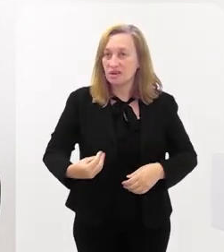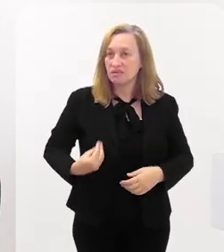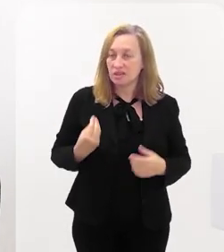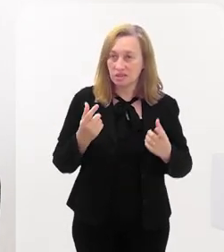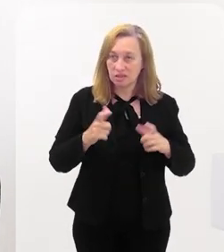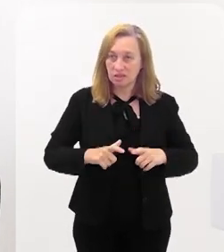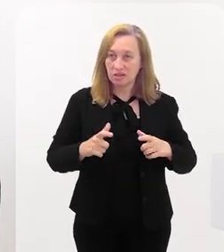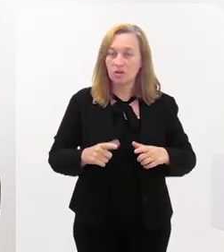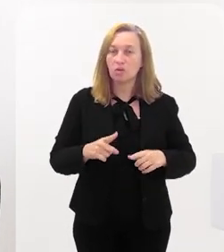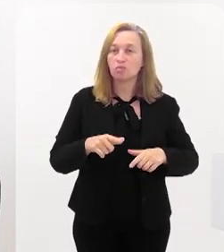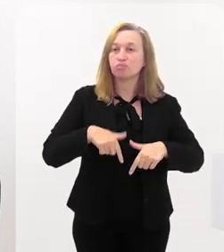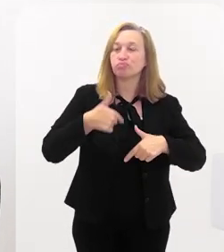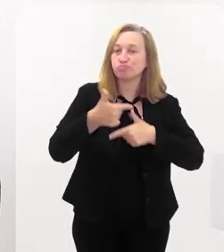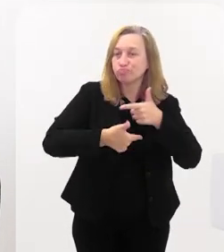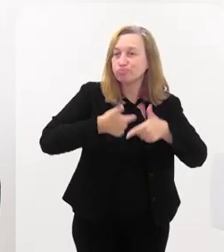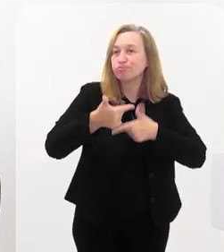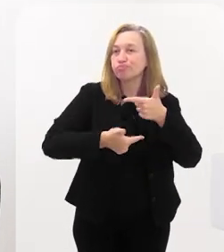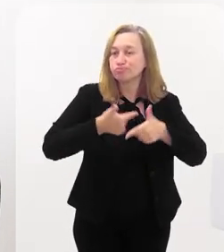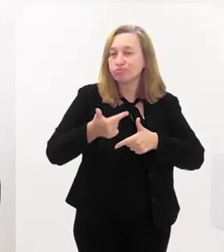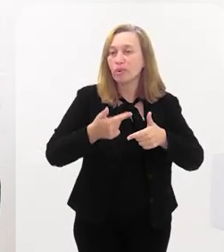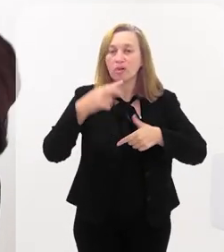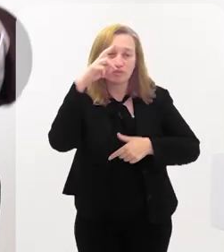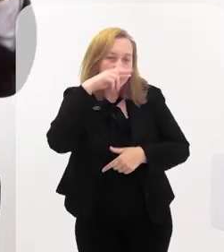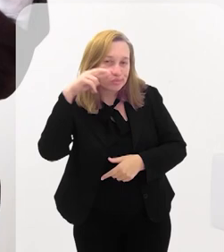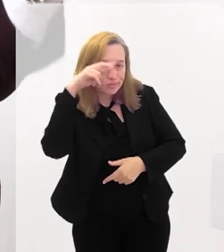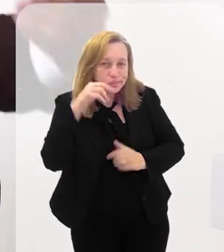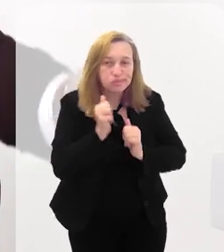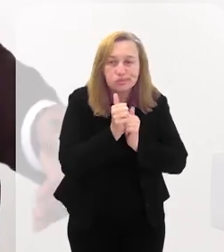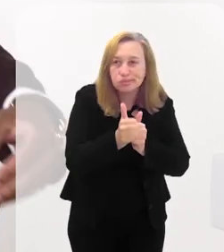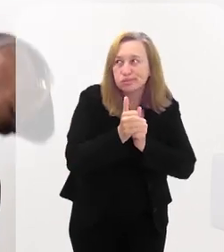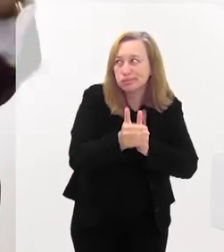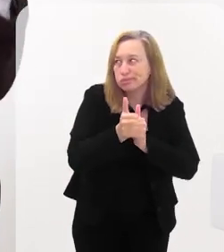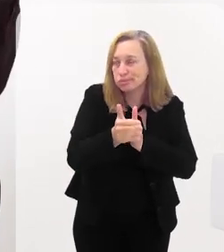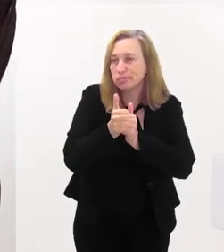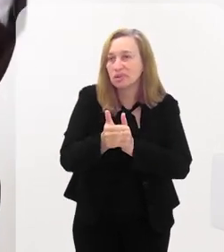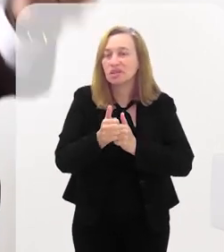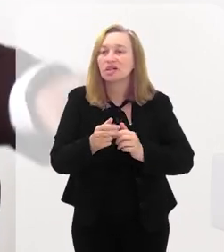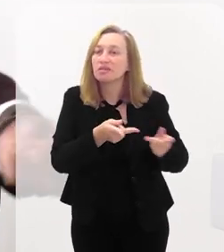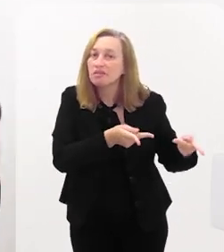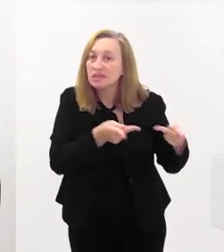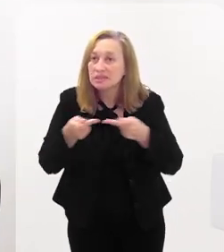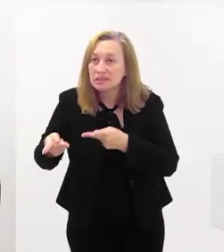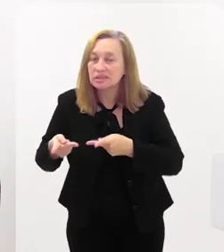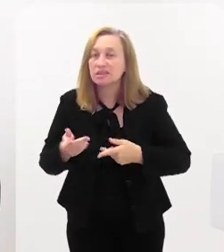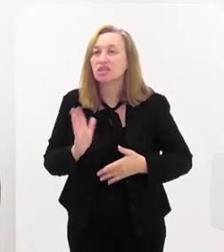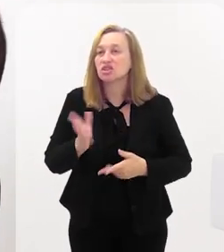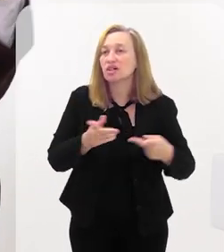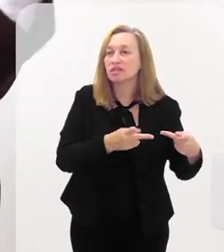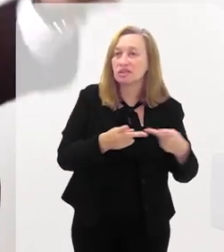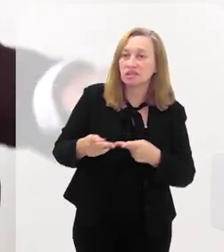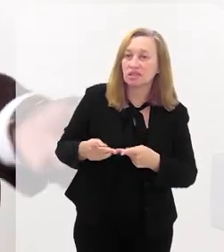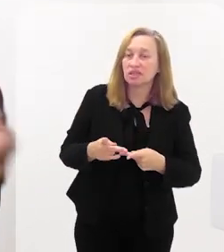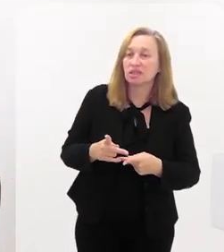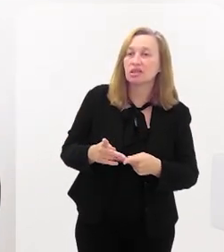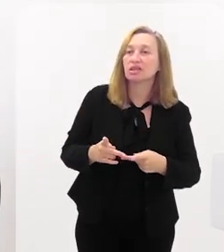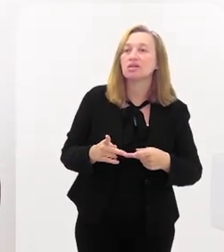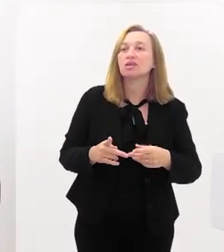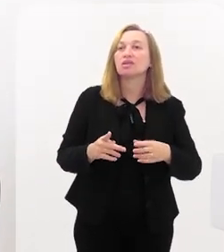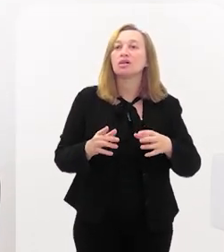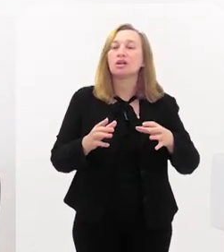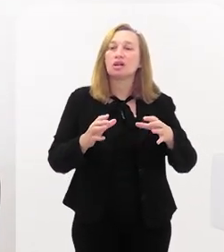Nós temos feito muito trabalho de fiscalização, de acompanhamento, de visita. Já visitamos aldeias